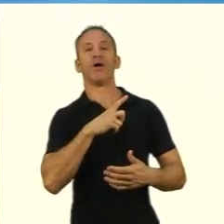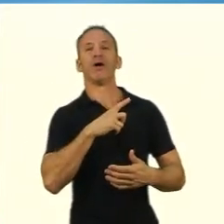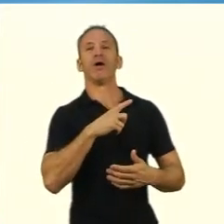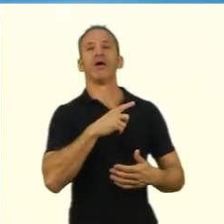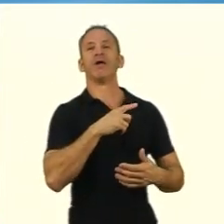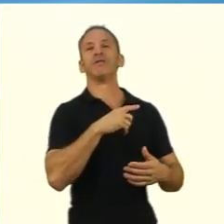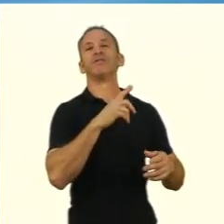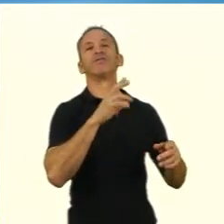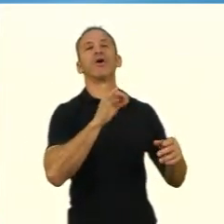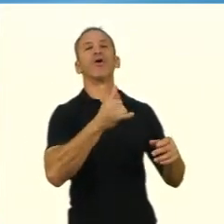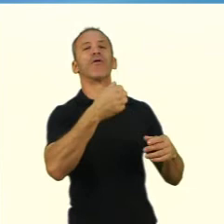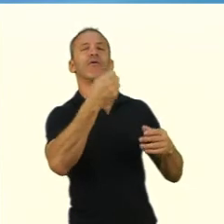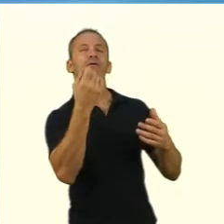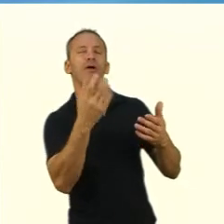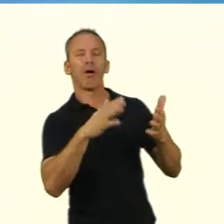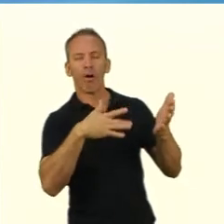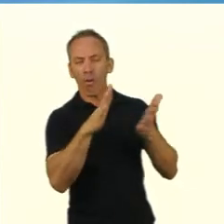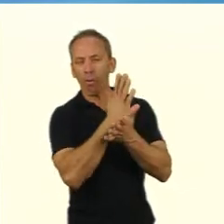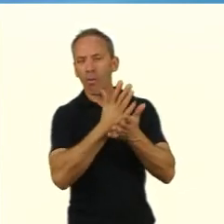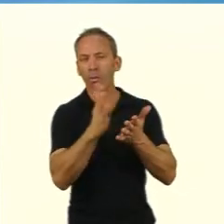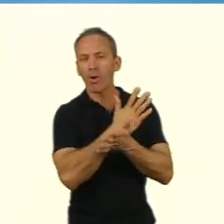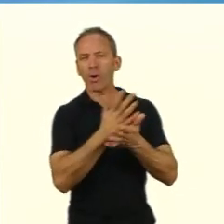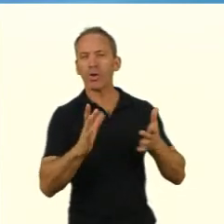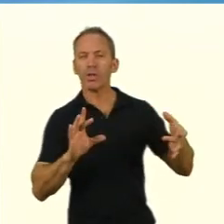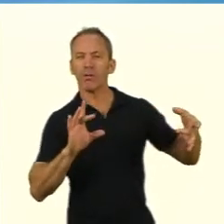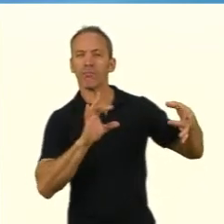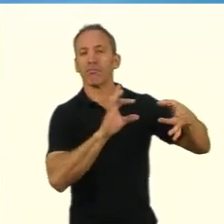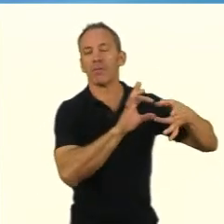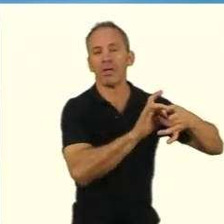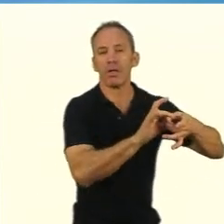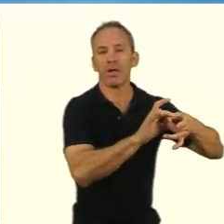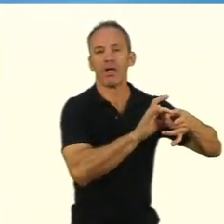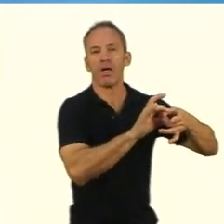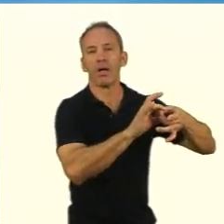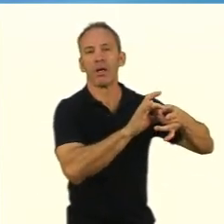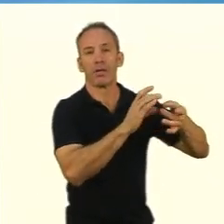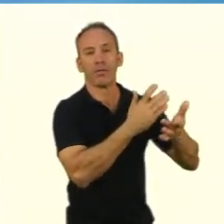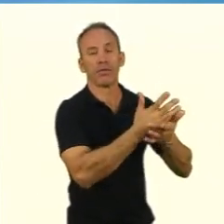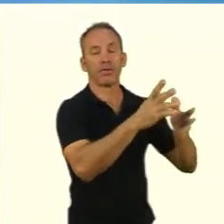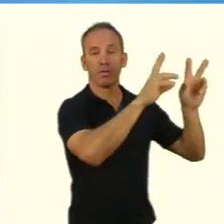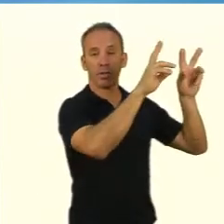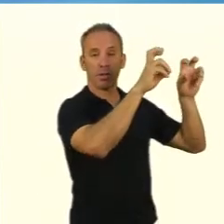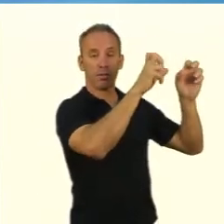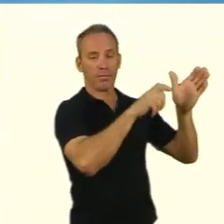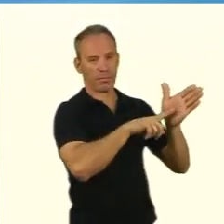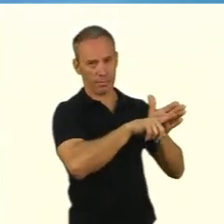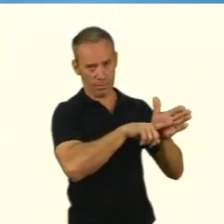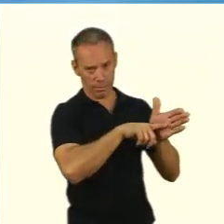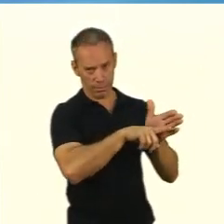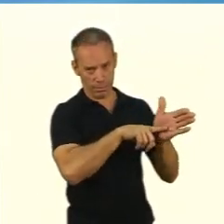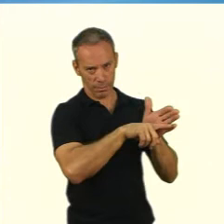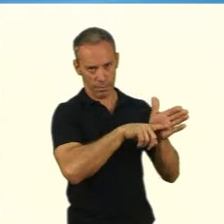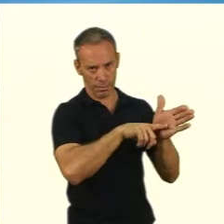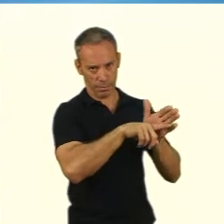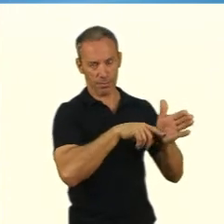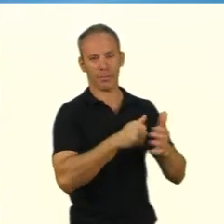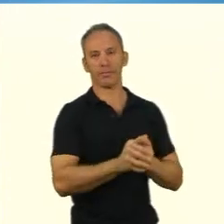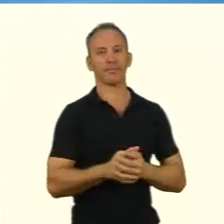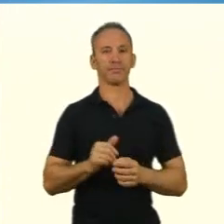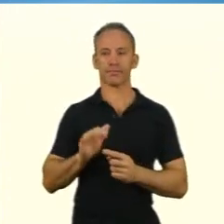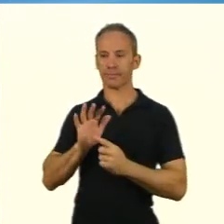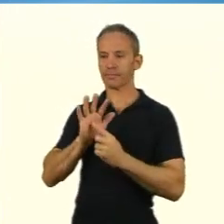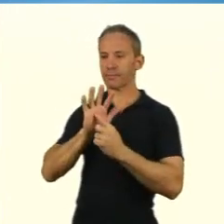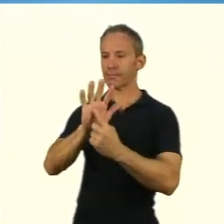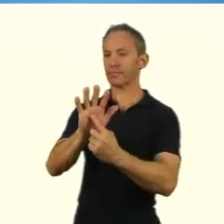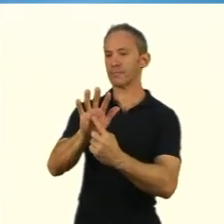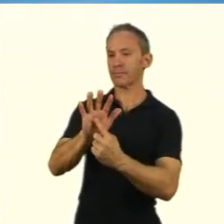Nesta parte, então, deve-se expor, fazer uma exposição de dados biográficos que guardam relação com